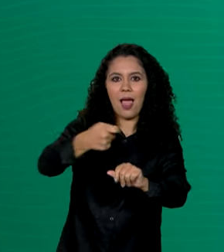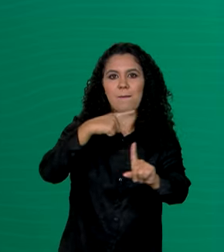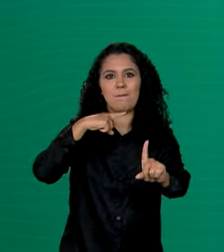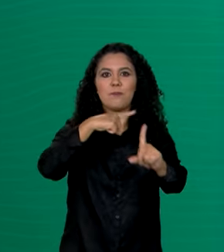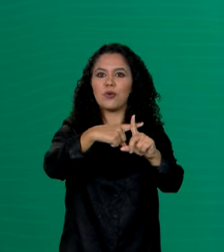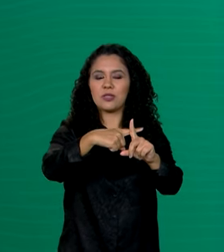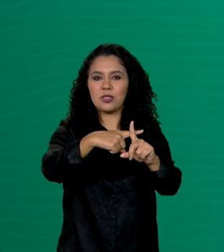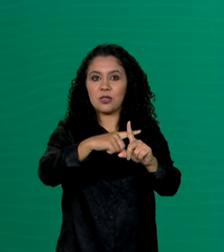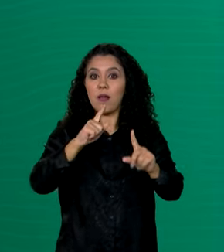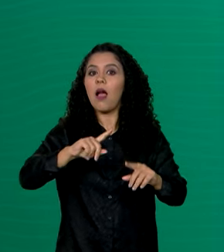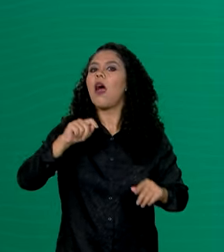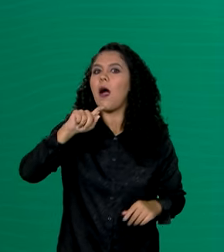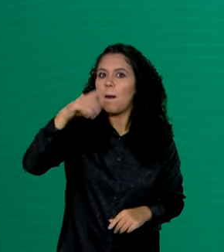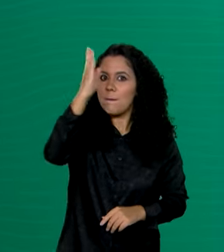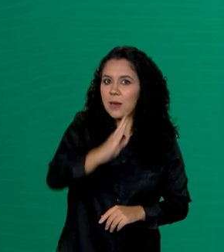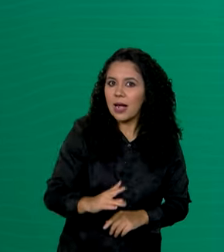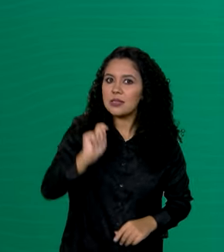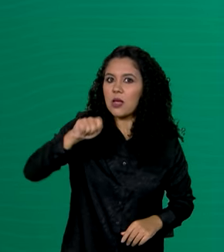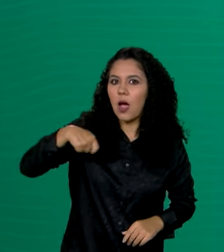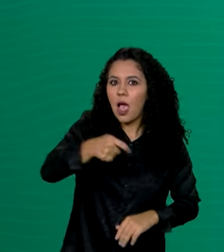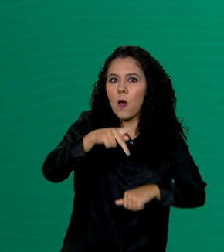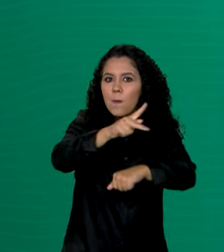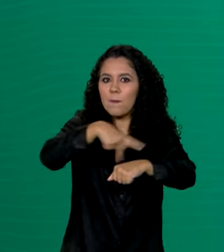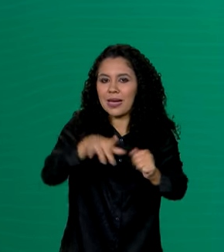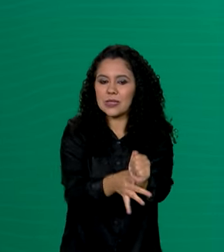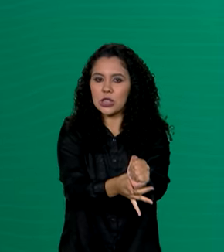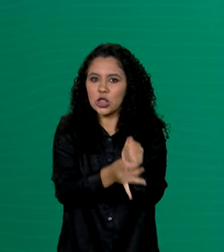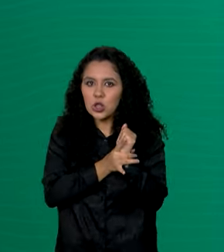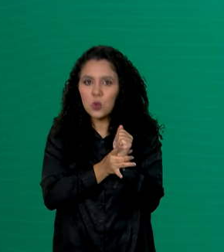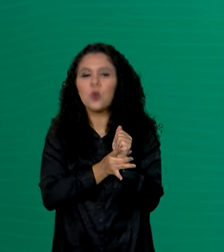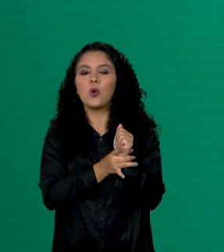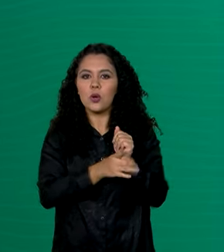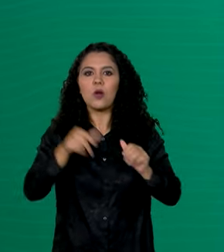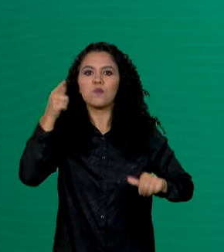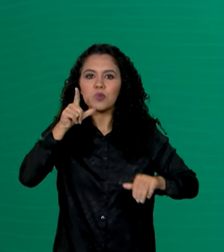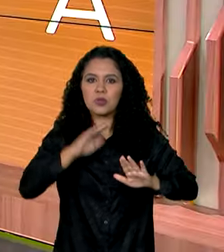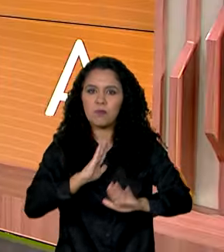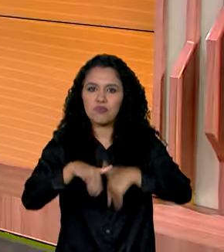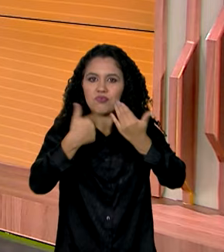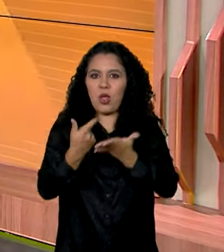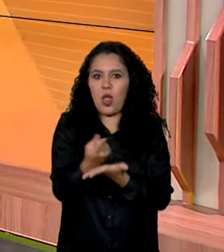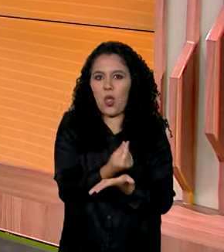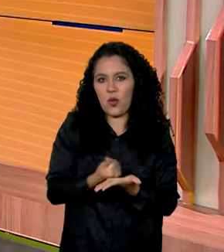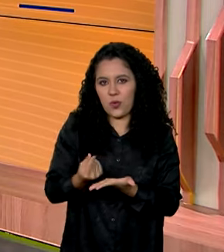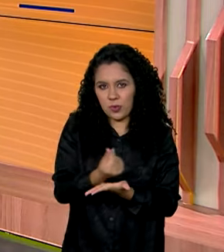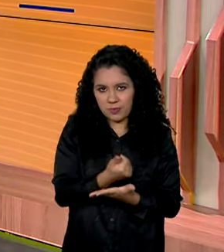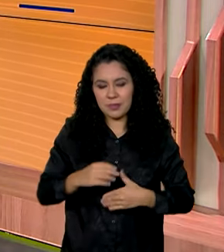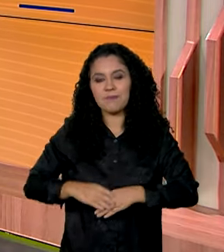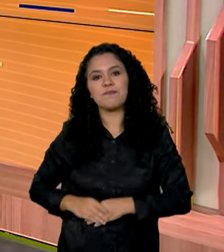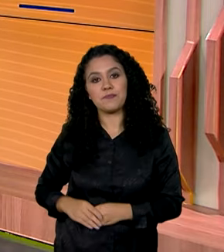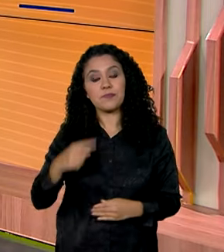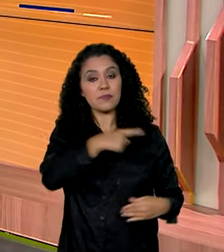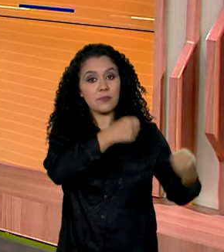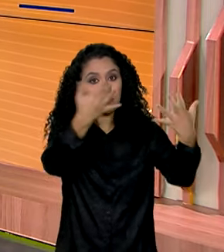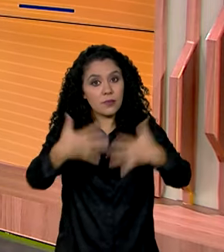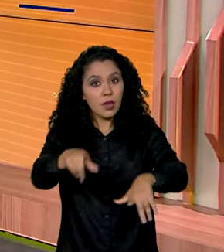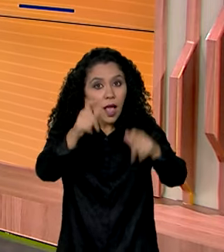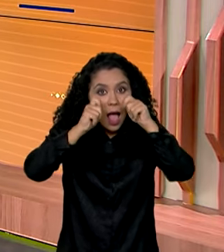ou seja, avaliando que o Brasil é um país cada vez mais seguro na recuperação econômica. E atenção,